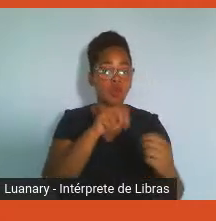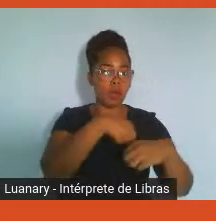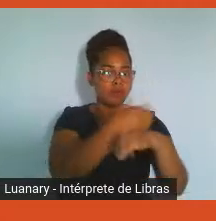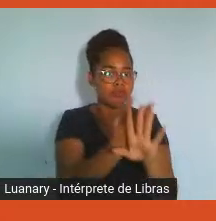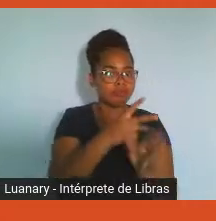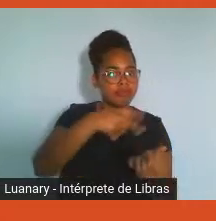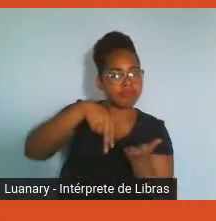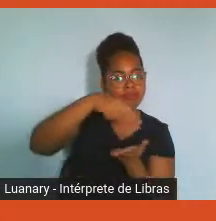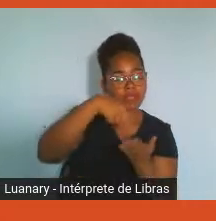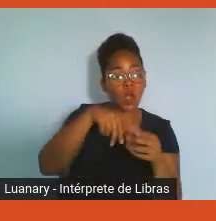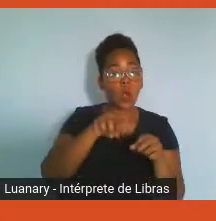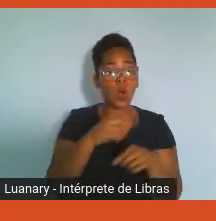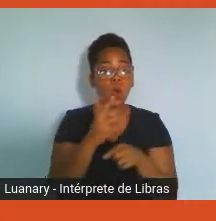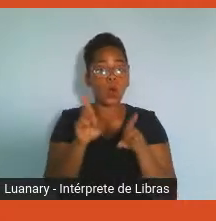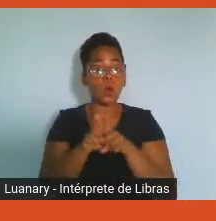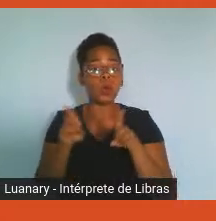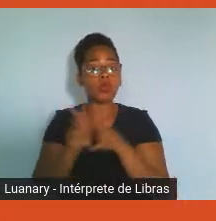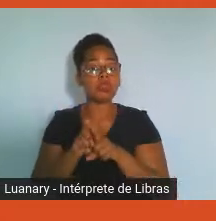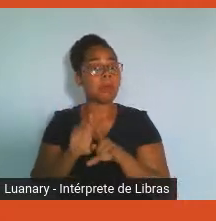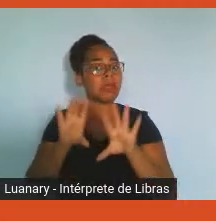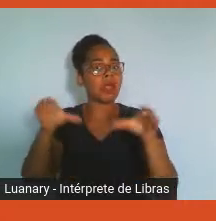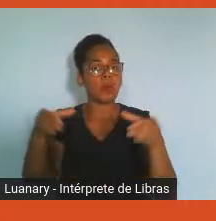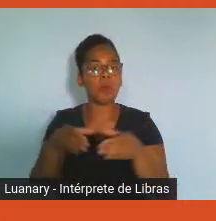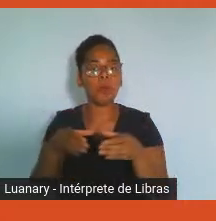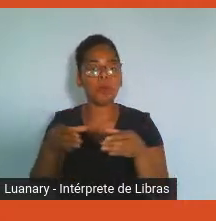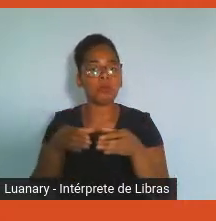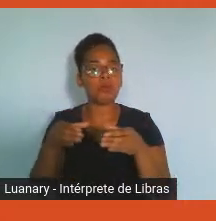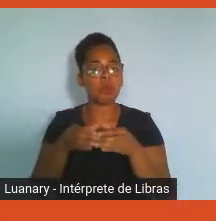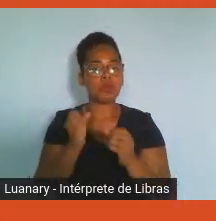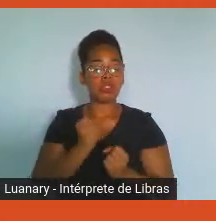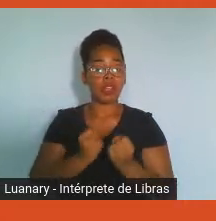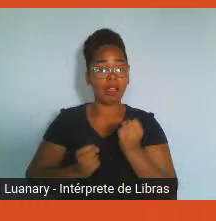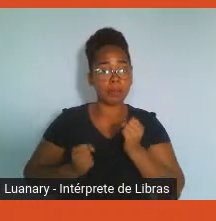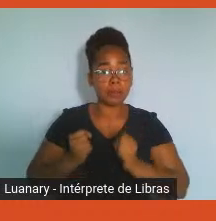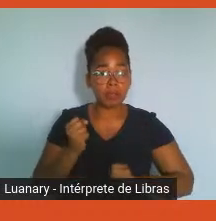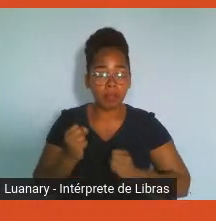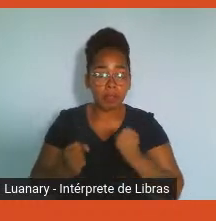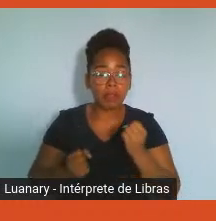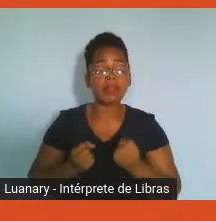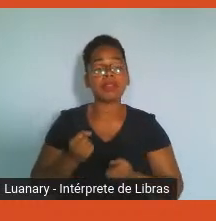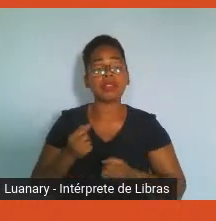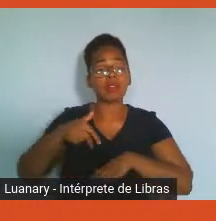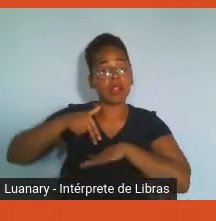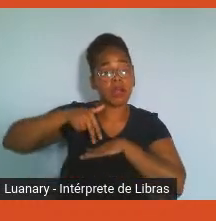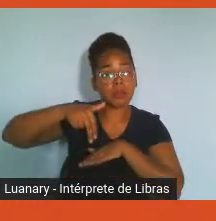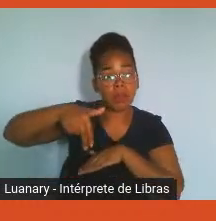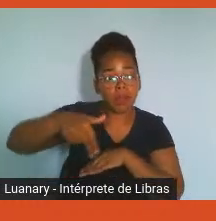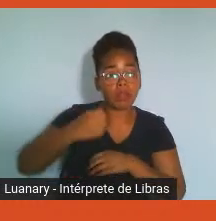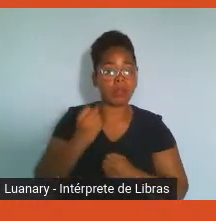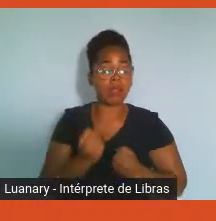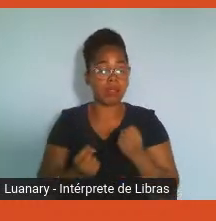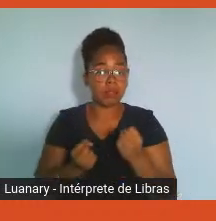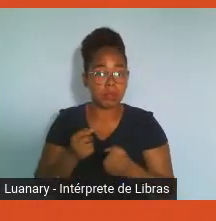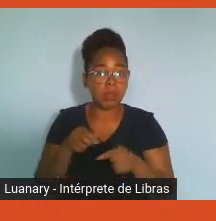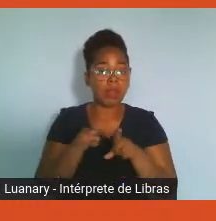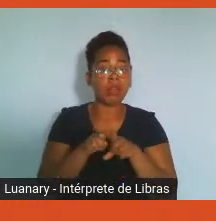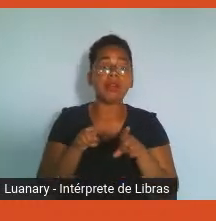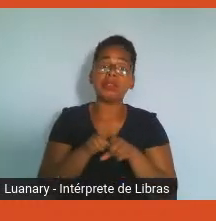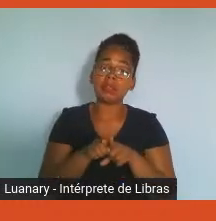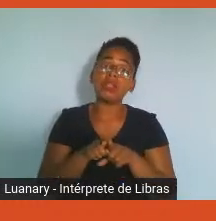supervisionados à distância, agora na pandemia, por equipes especializadas, ou também criar grupos de